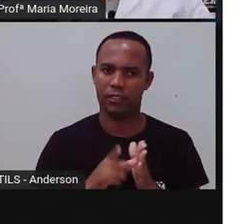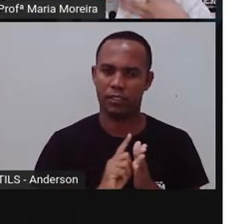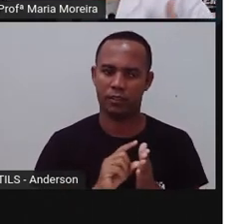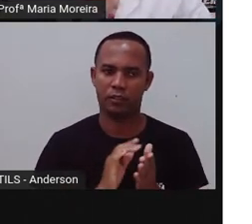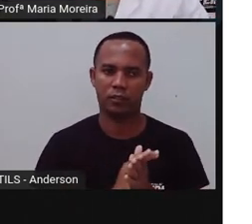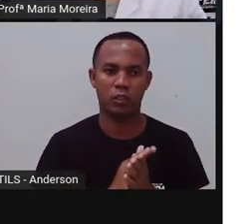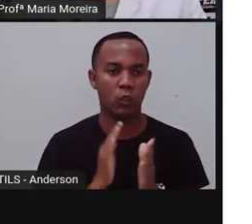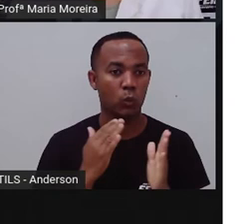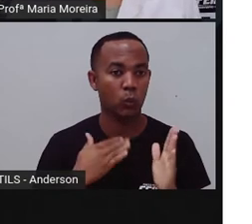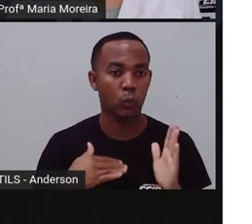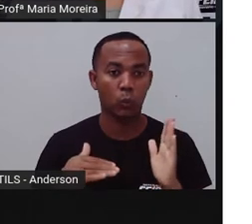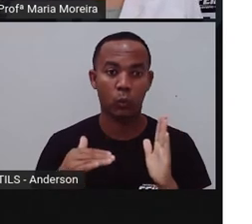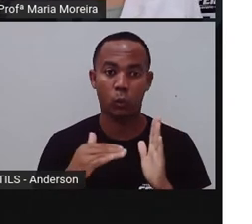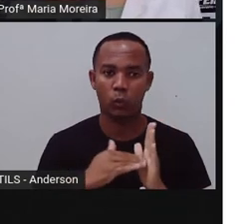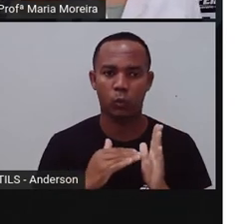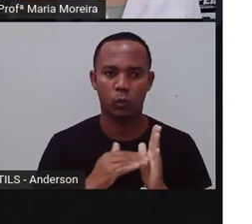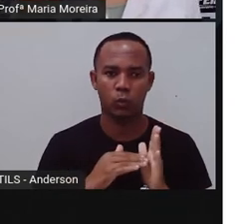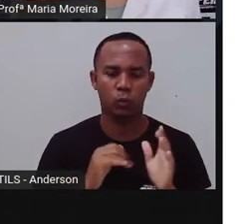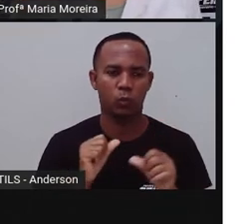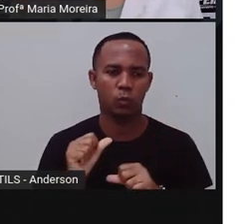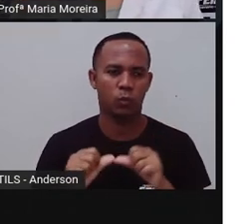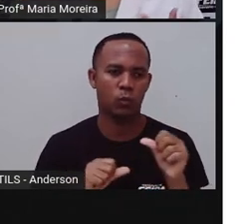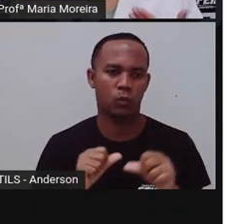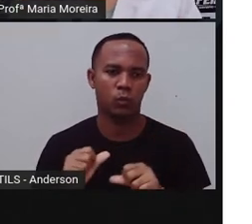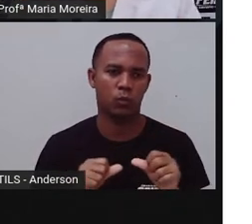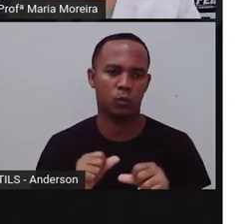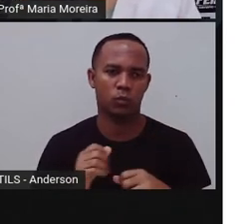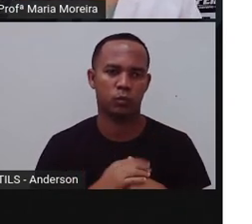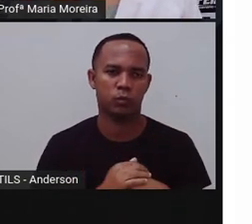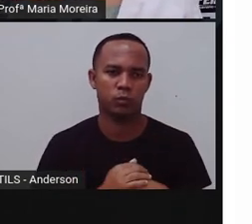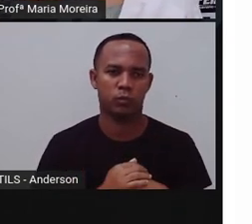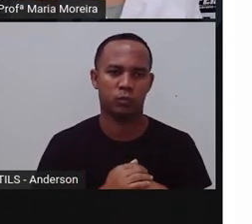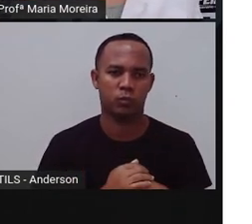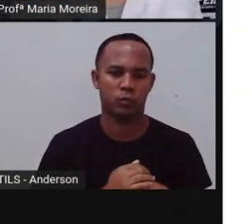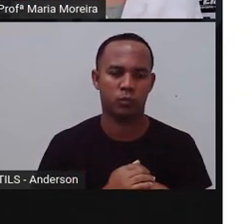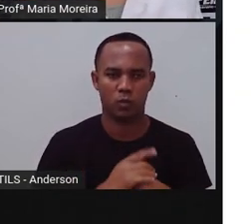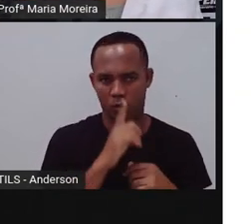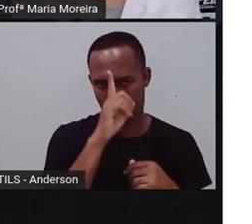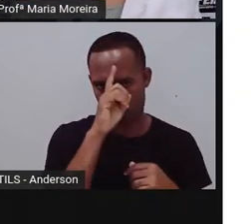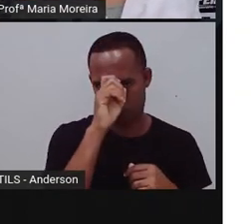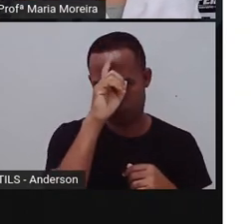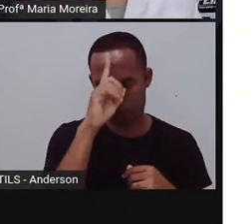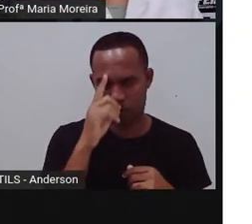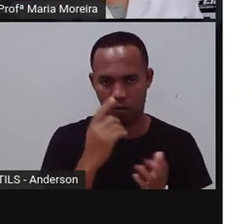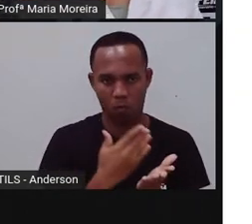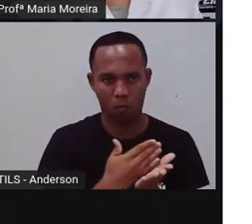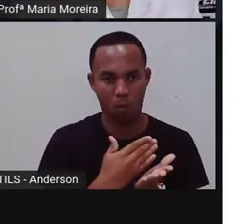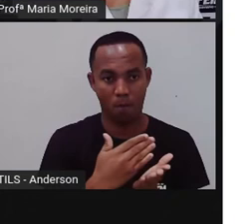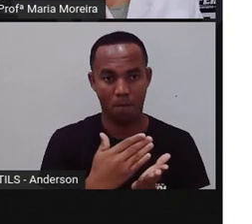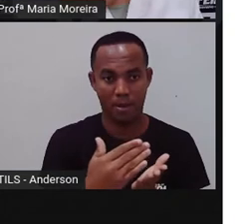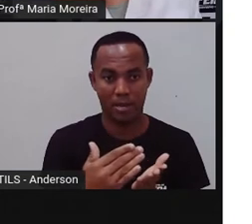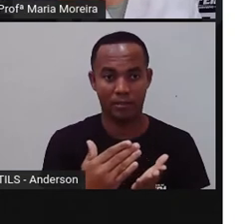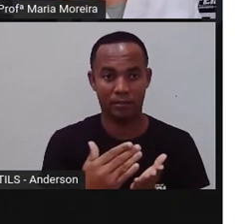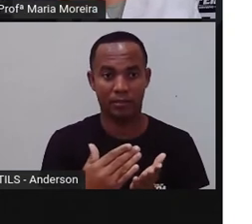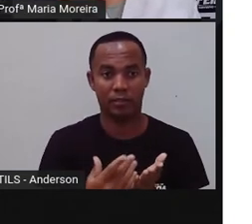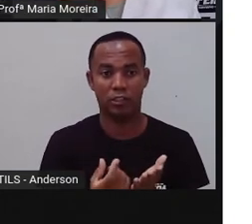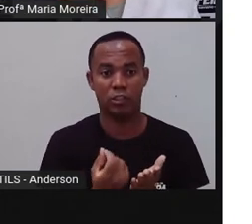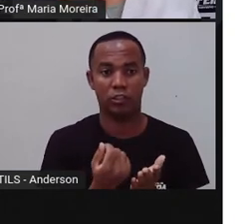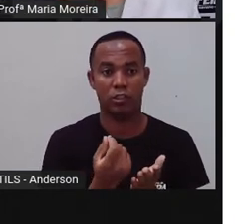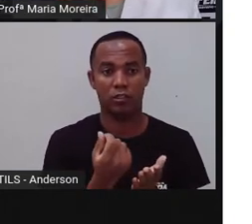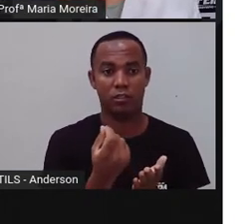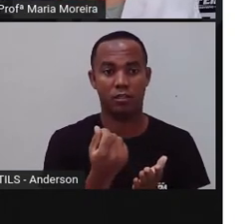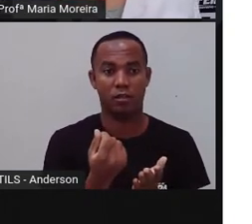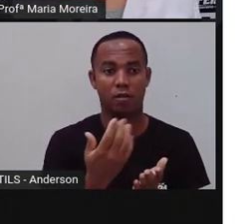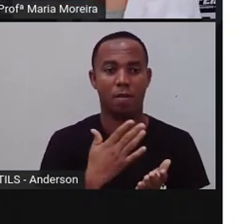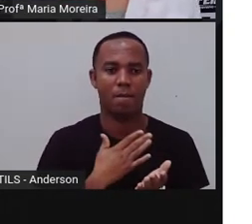Então, tudo muda. Então, o hospital começa a dar o quê? Lucro. Mas dá lucro para a prefeitura ou dá lucro para a gente?